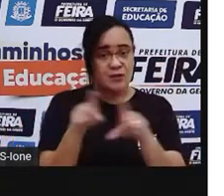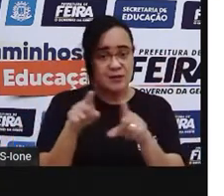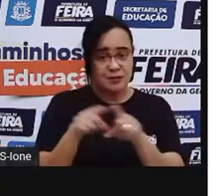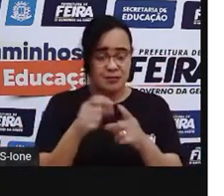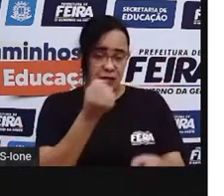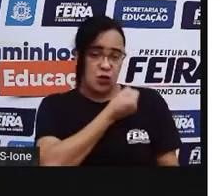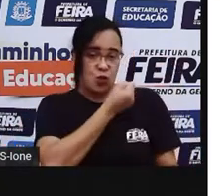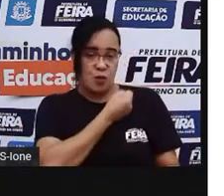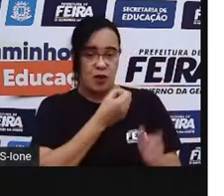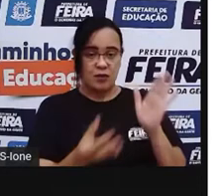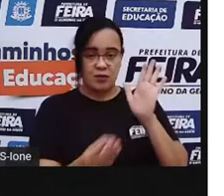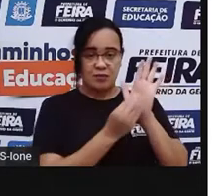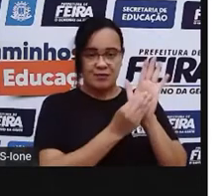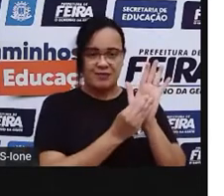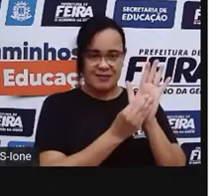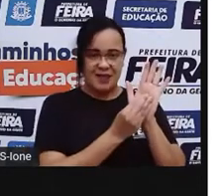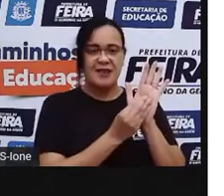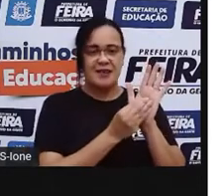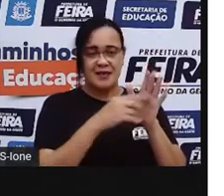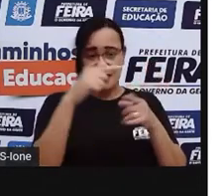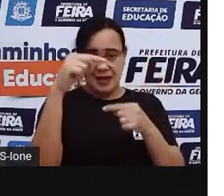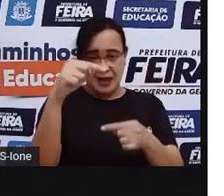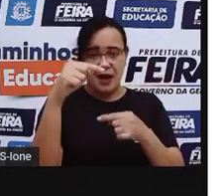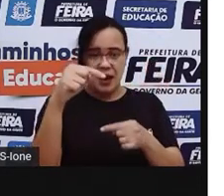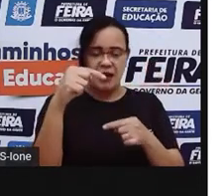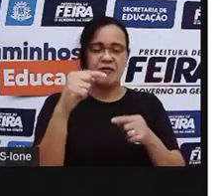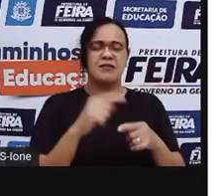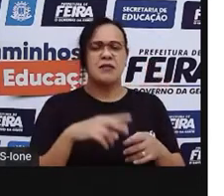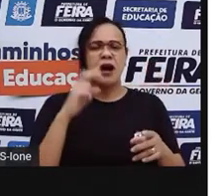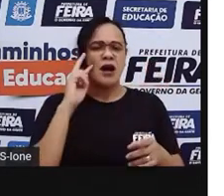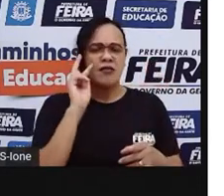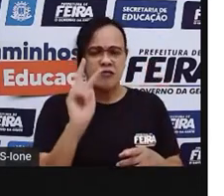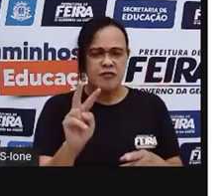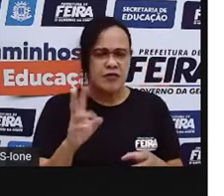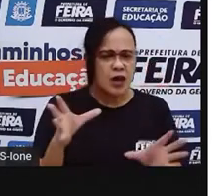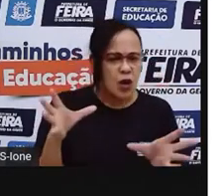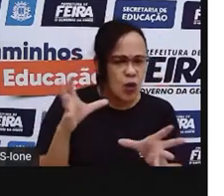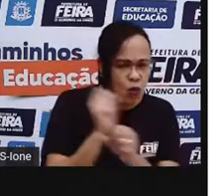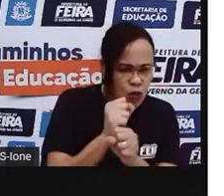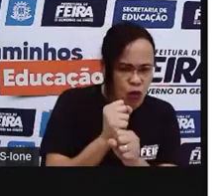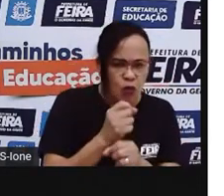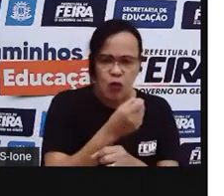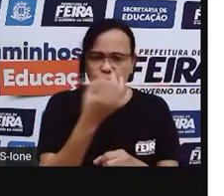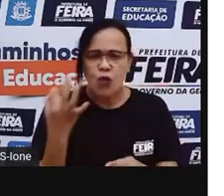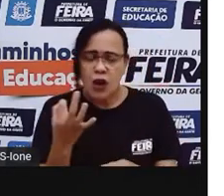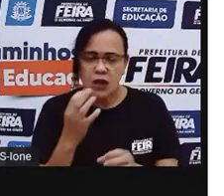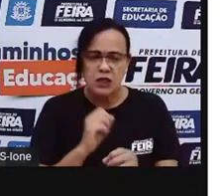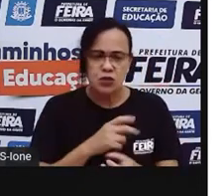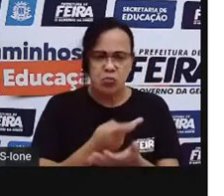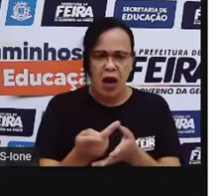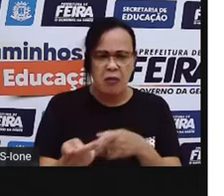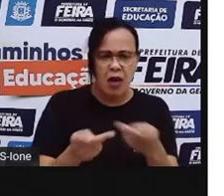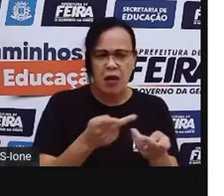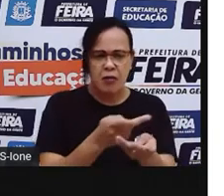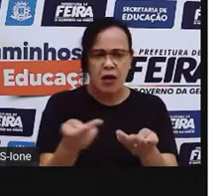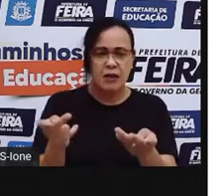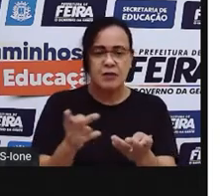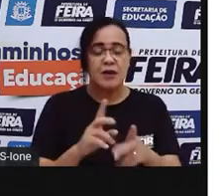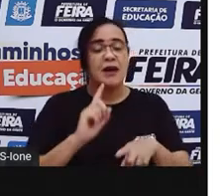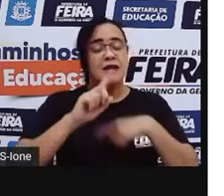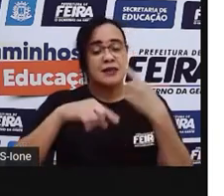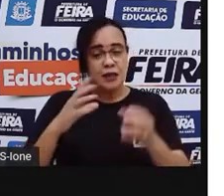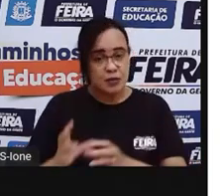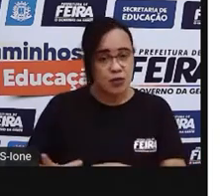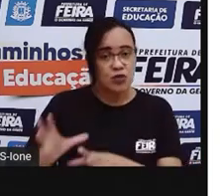garrafas. E aí depois pode somar, né? Ver quantos pontos, né? Quais garrafas você derrubou. E juntar os